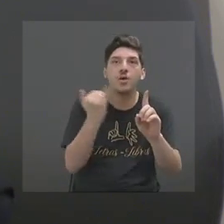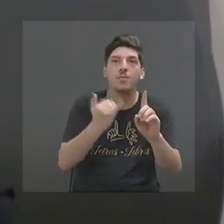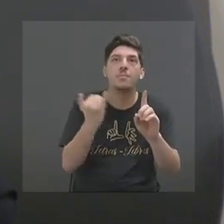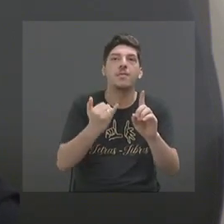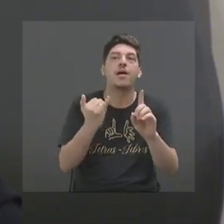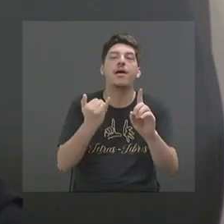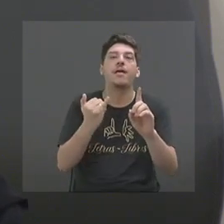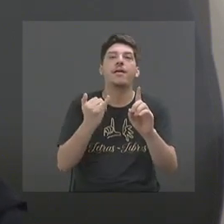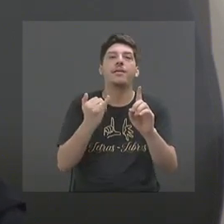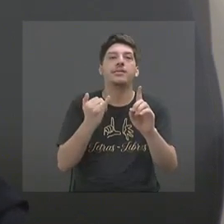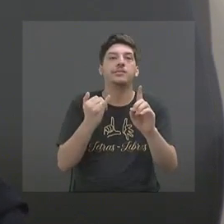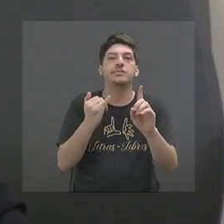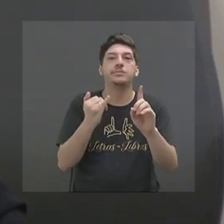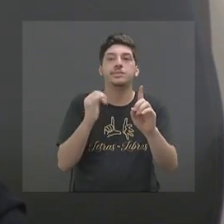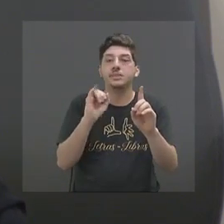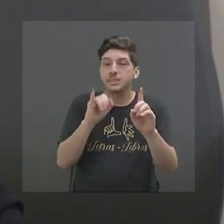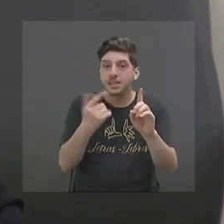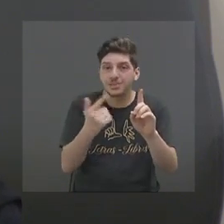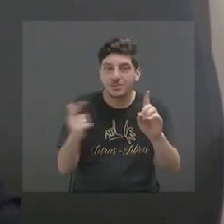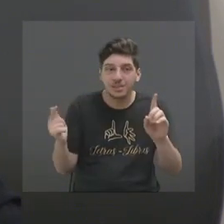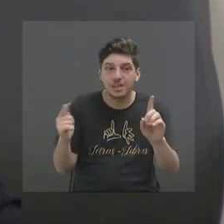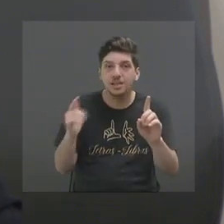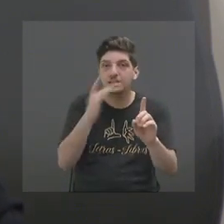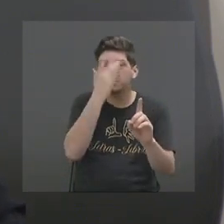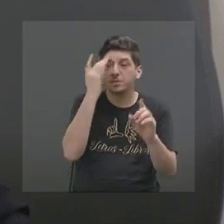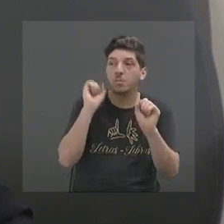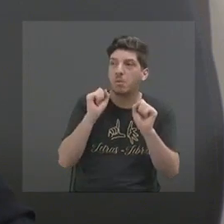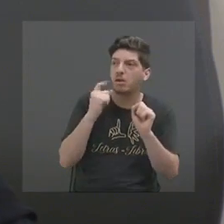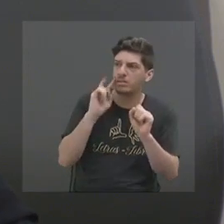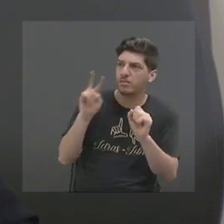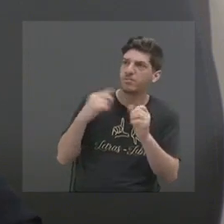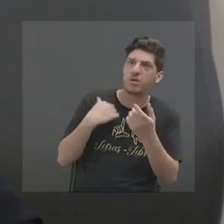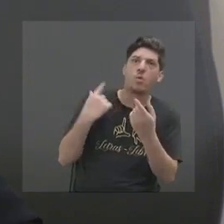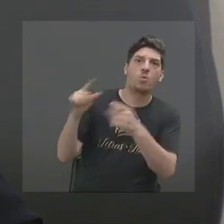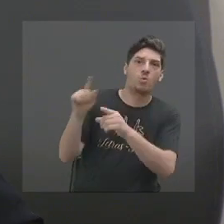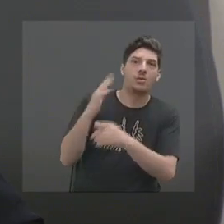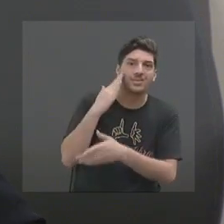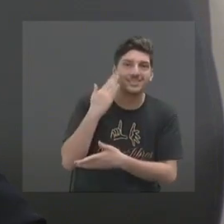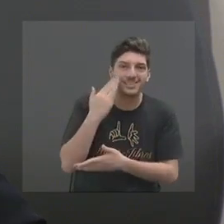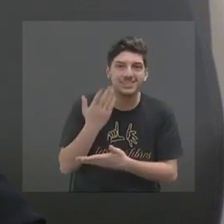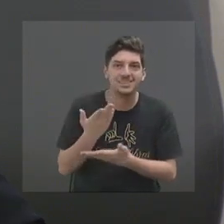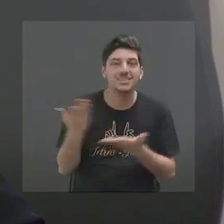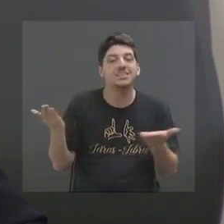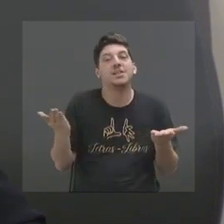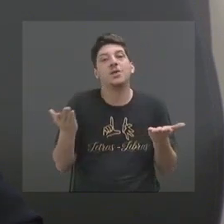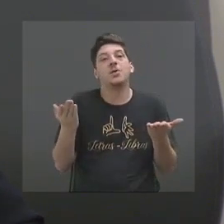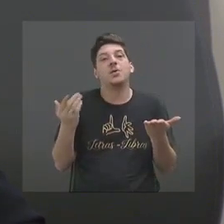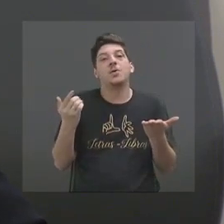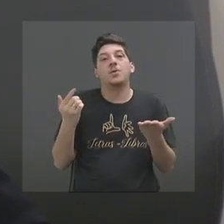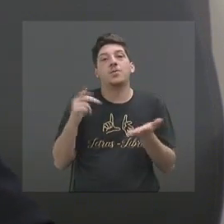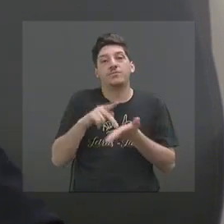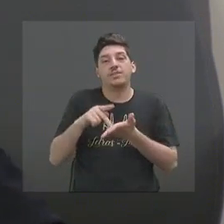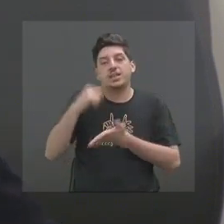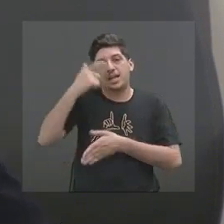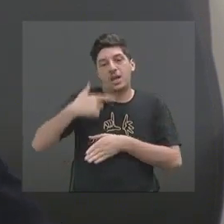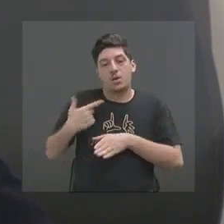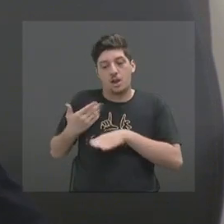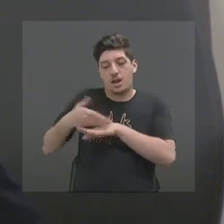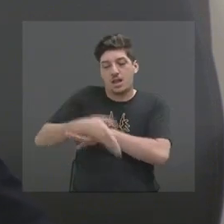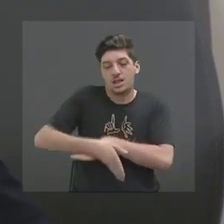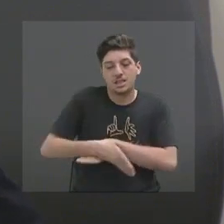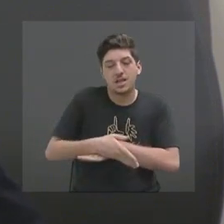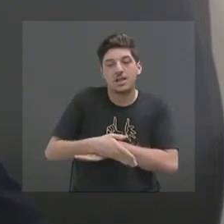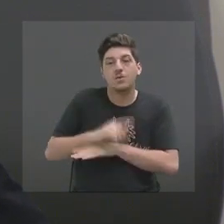quer, as pessoas podem ficar, inclusive, contra. Então, eu entro com esse